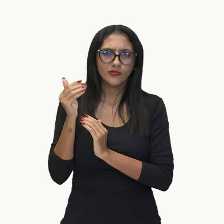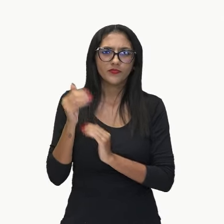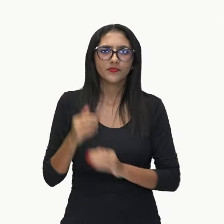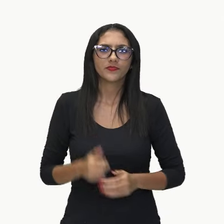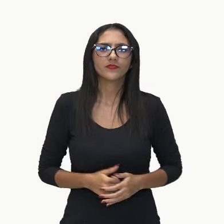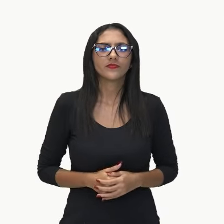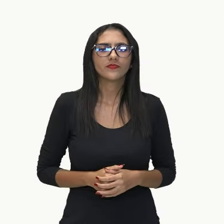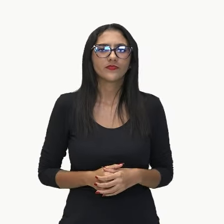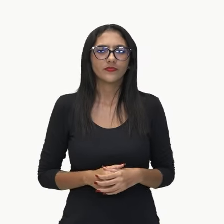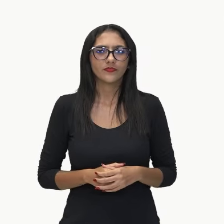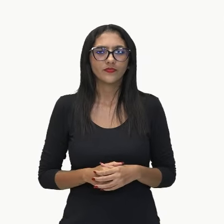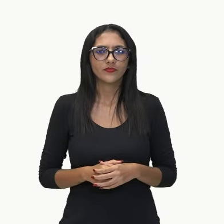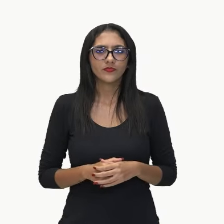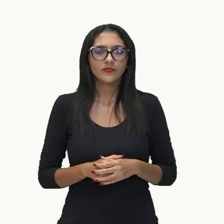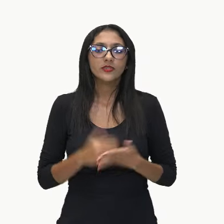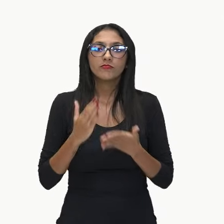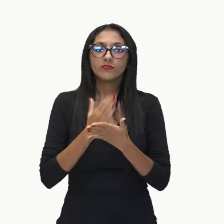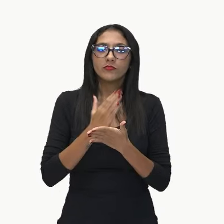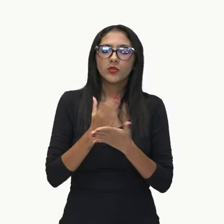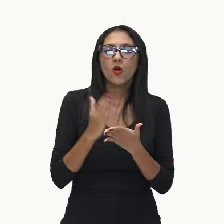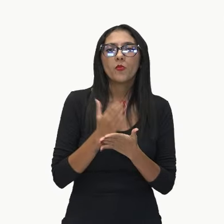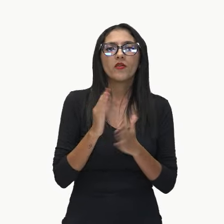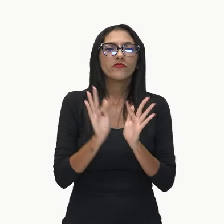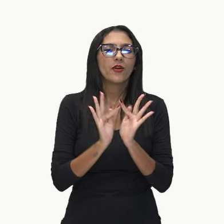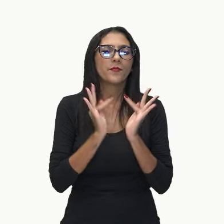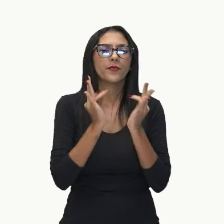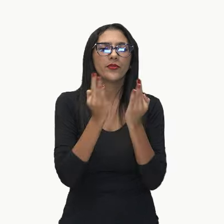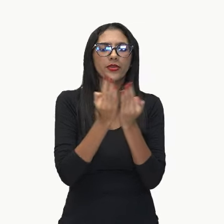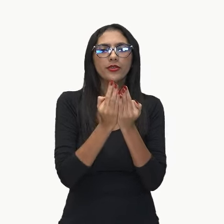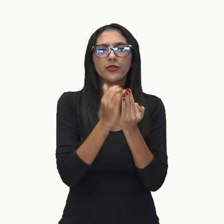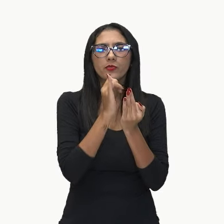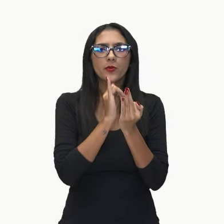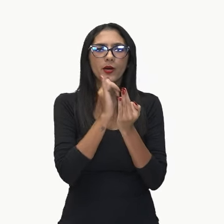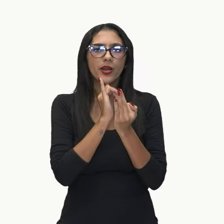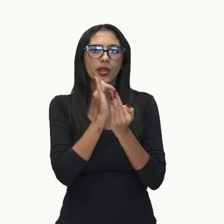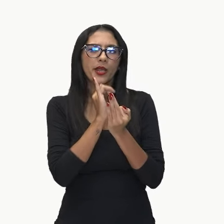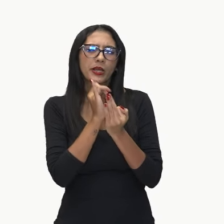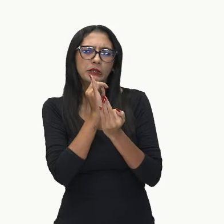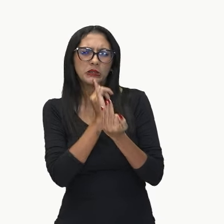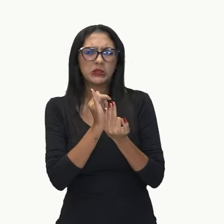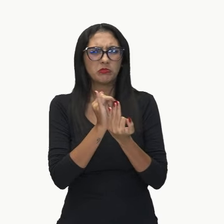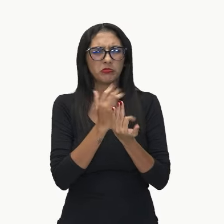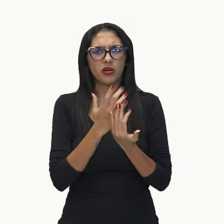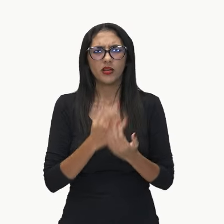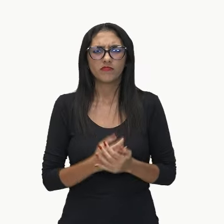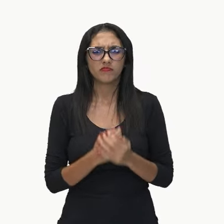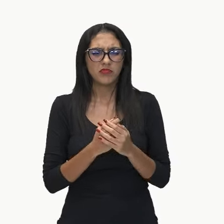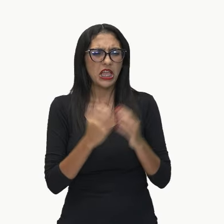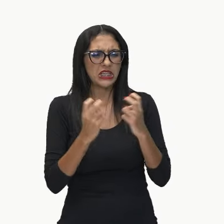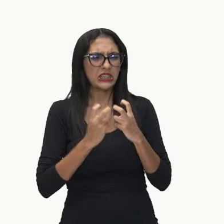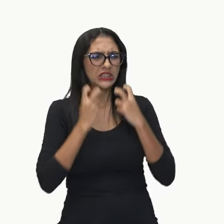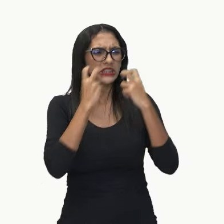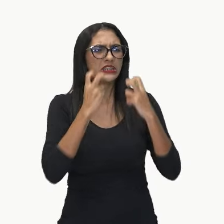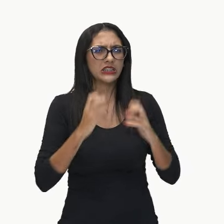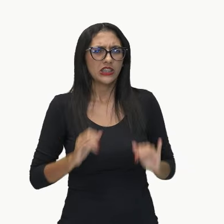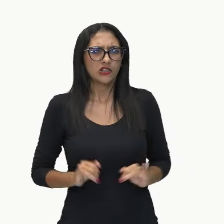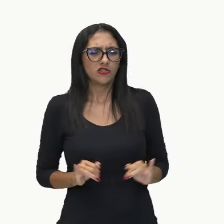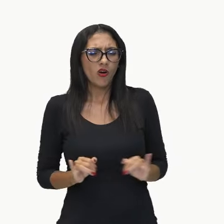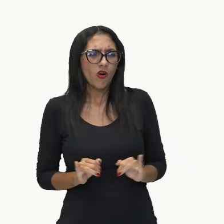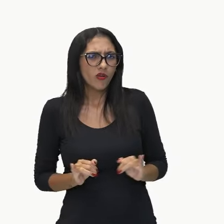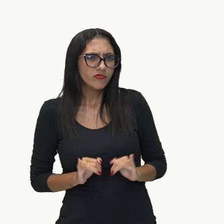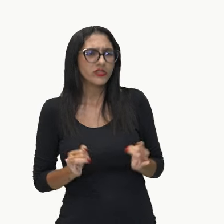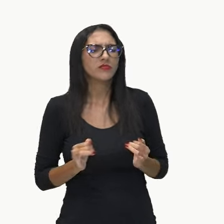e dessas famílias, né? Que gemem sangue de alguns mil réis, fracos.